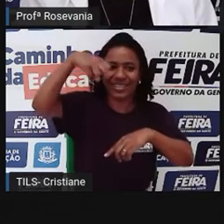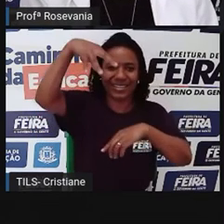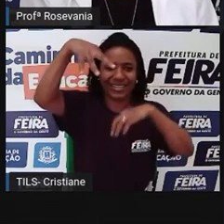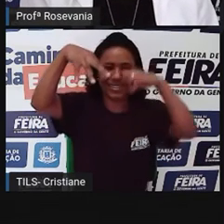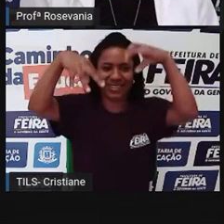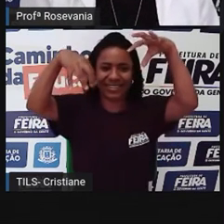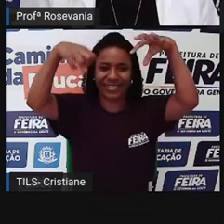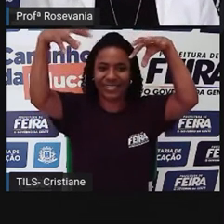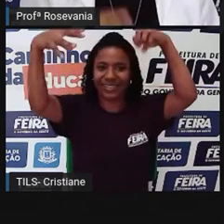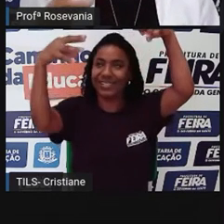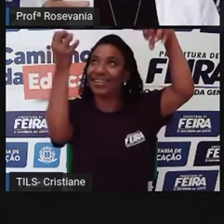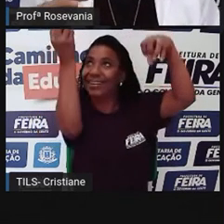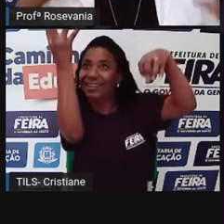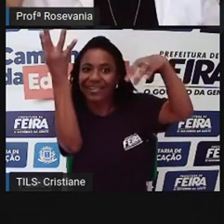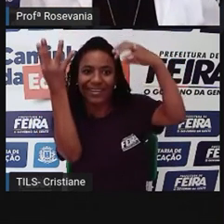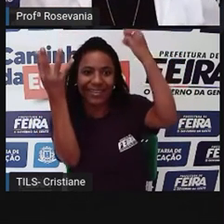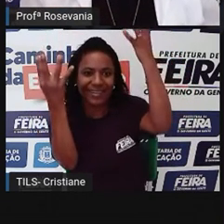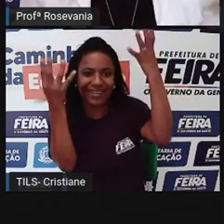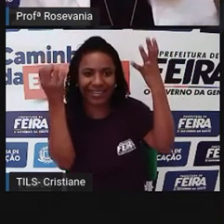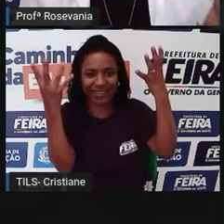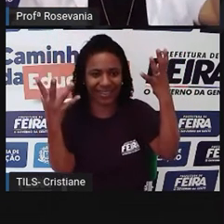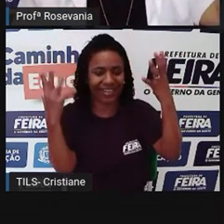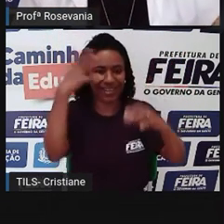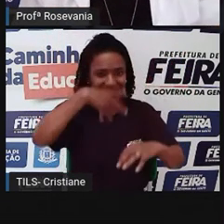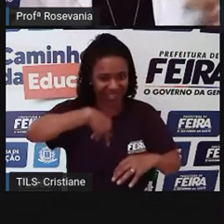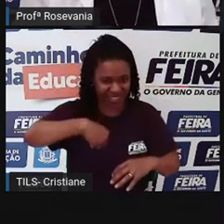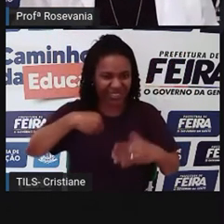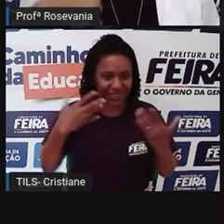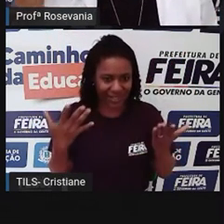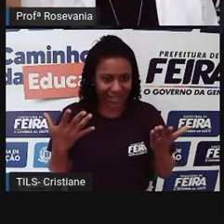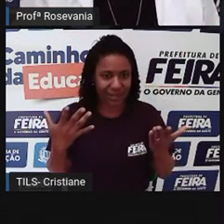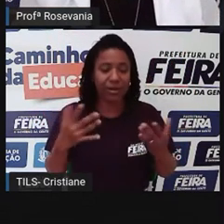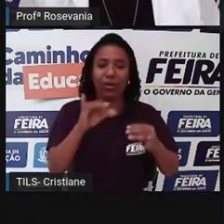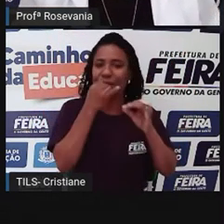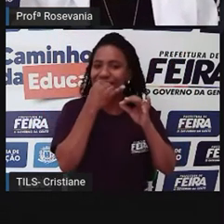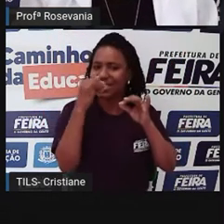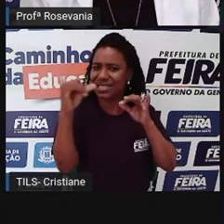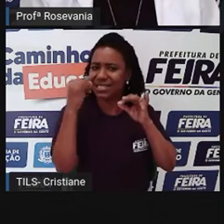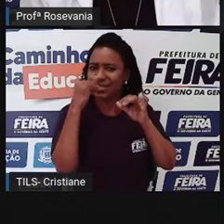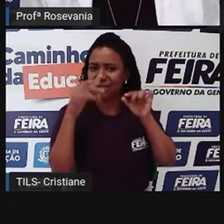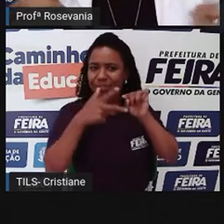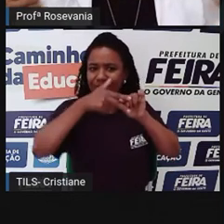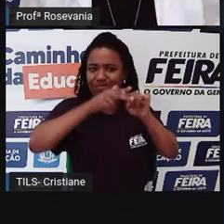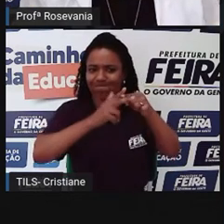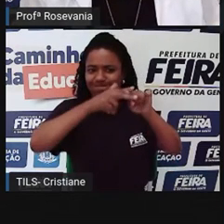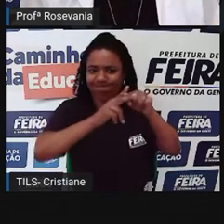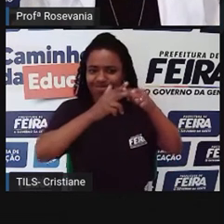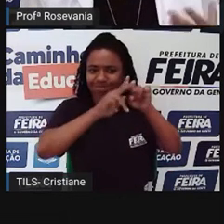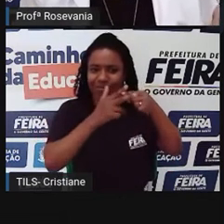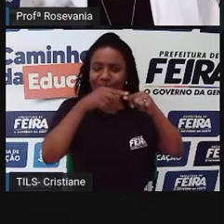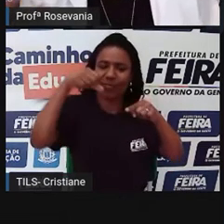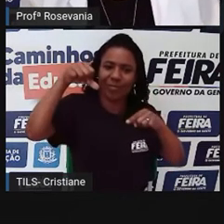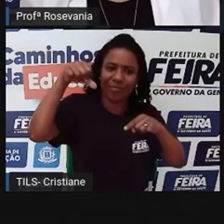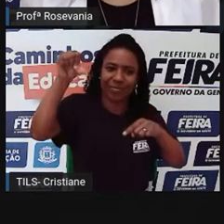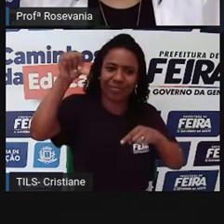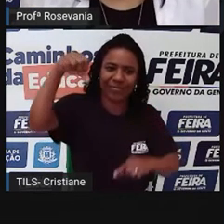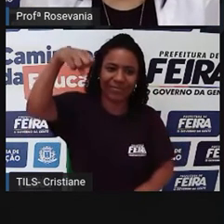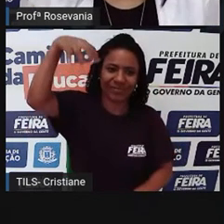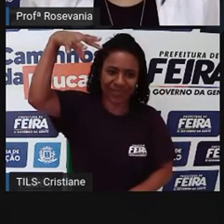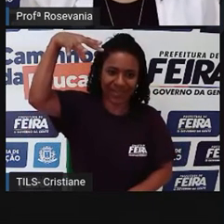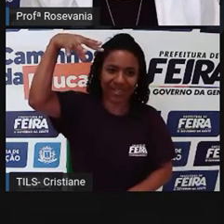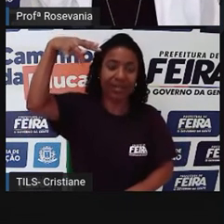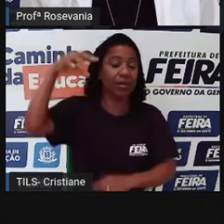utilizando a luz, ou até mesmo simples mesmo, a luz comum, ia ter as tomadas, às vezes até as maquinarias nem